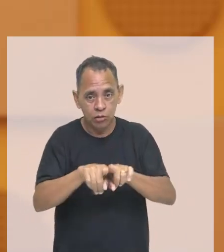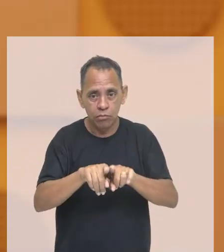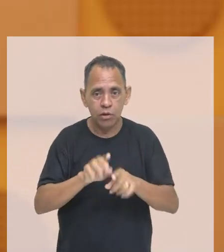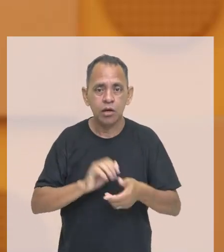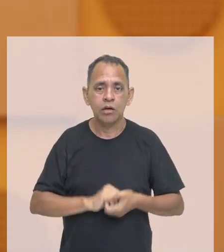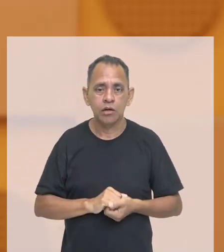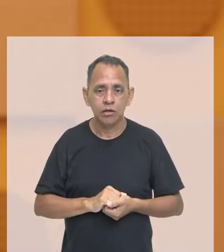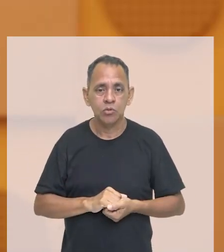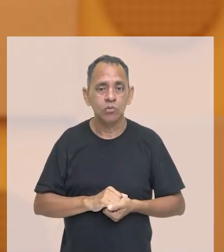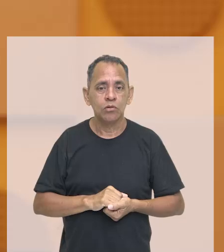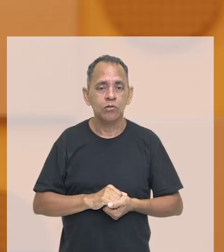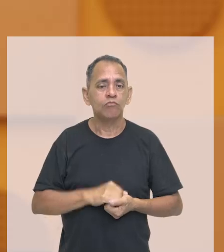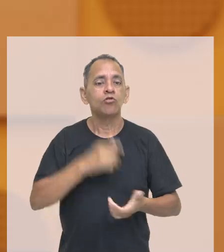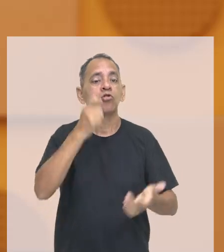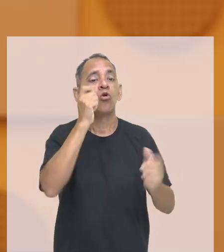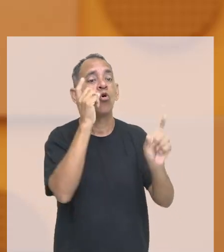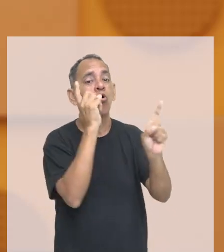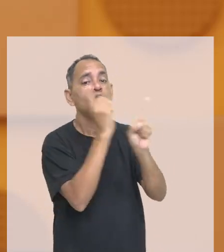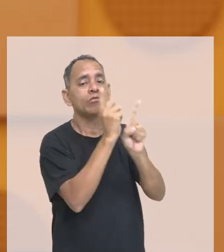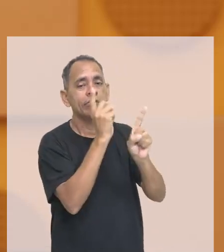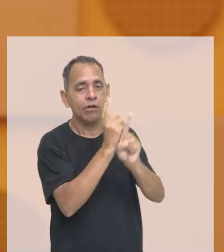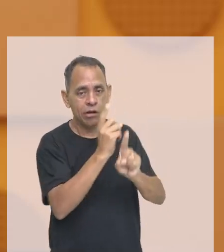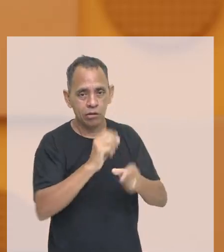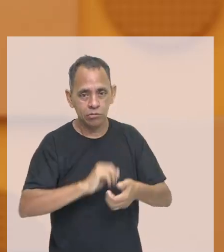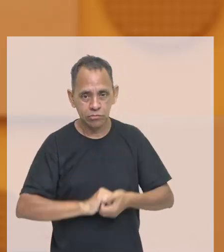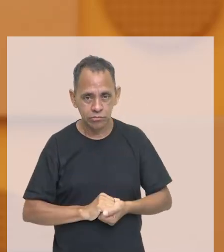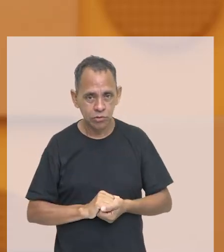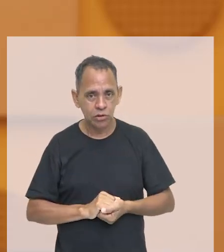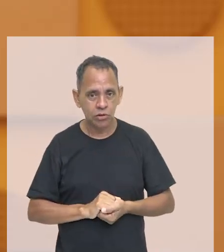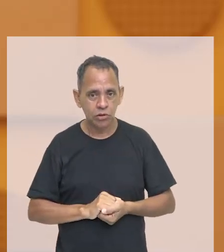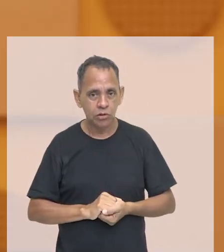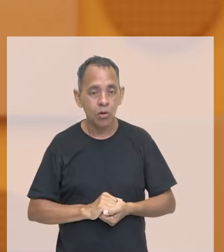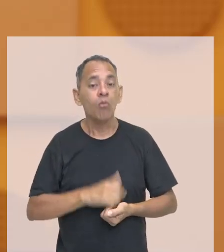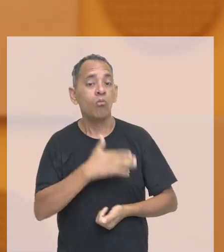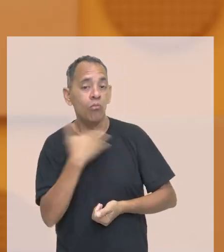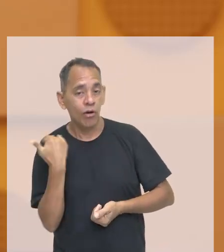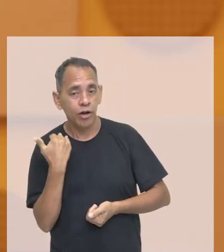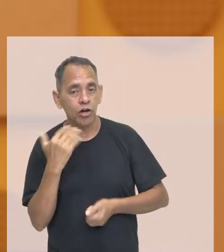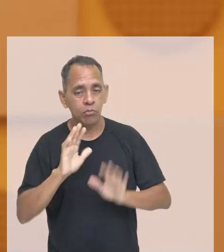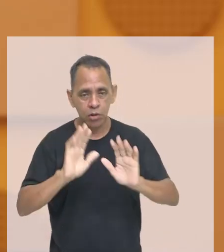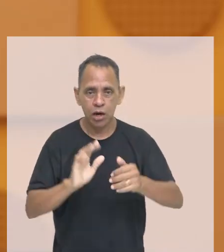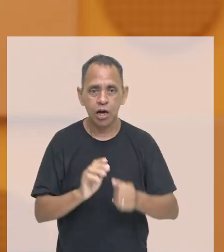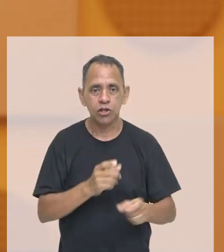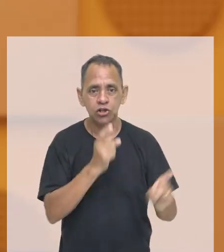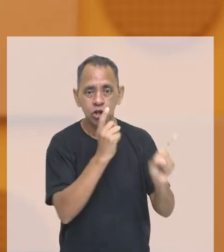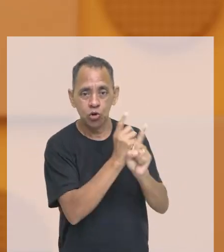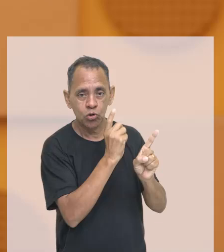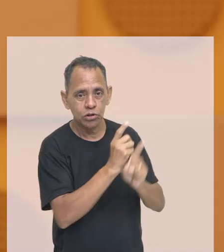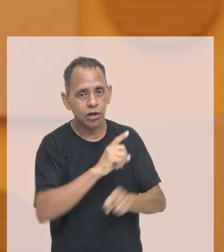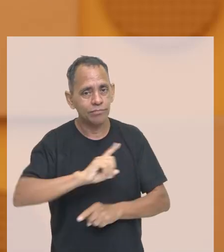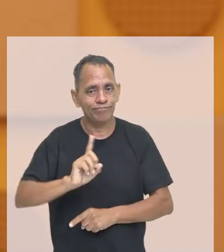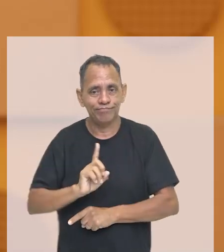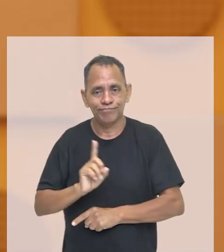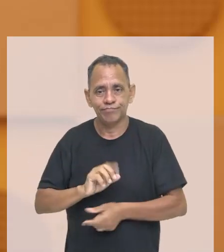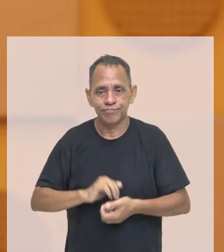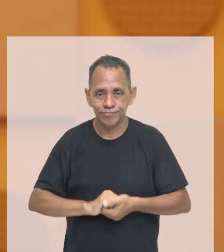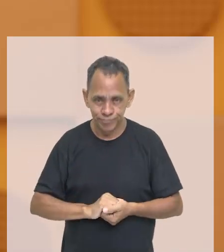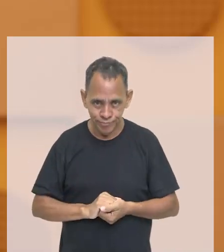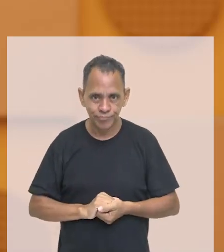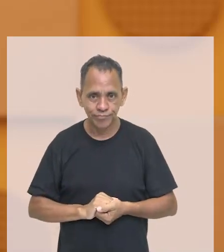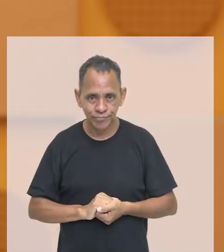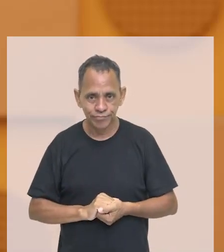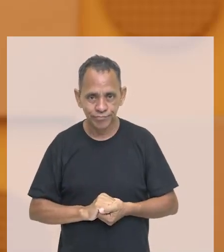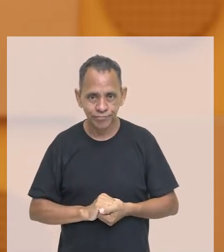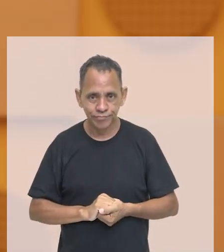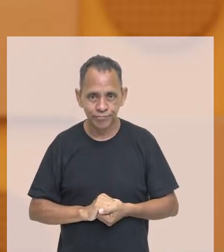desaparecidos dos porões da ditadura militar. Vamos ao texto